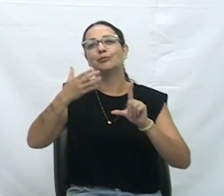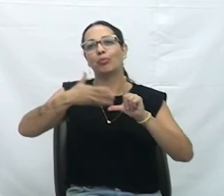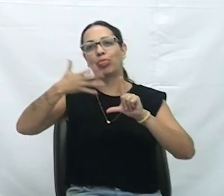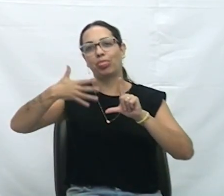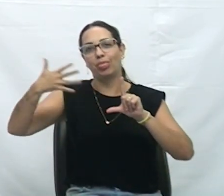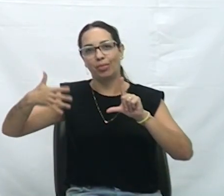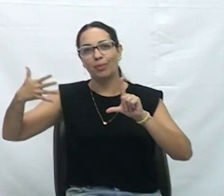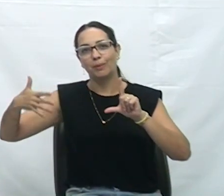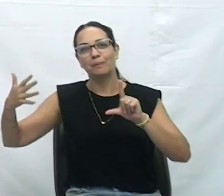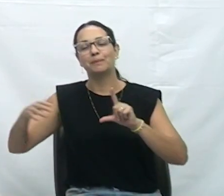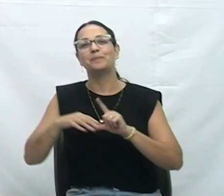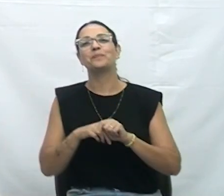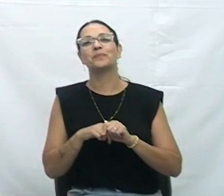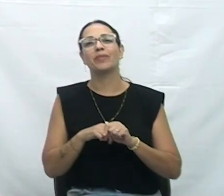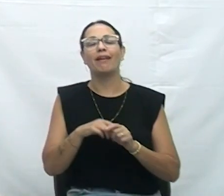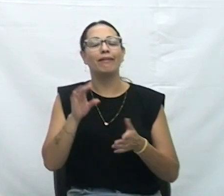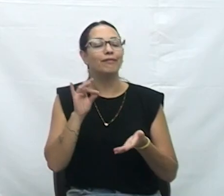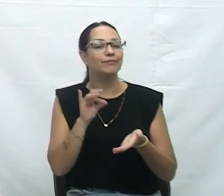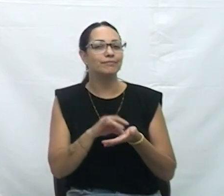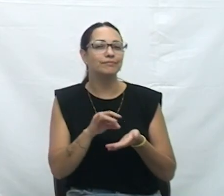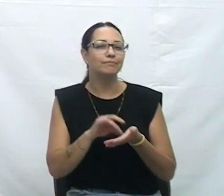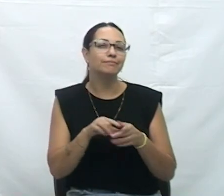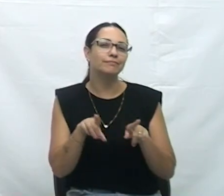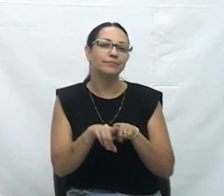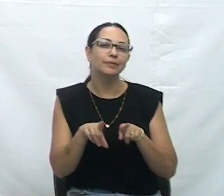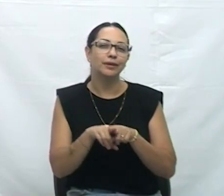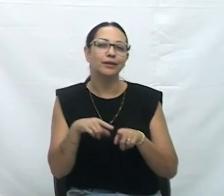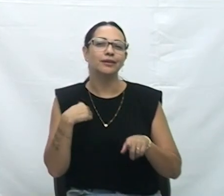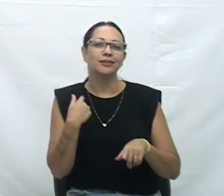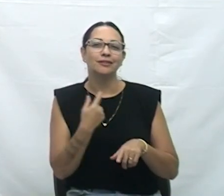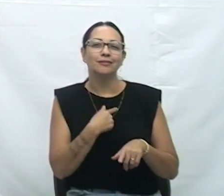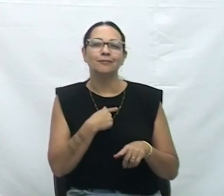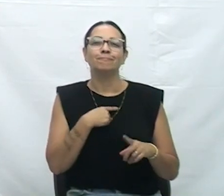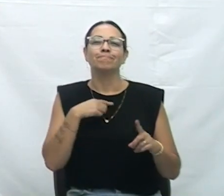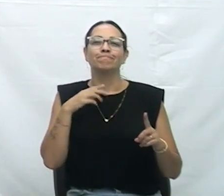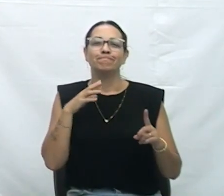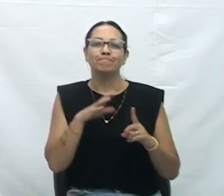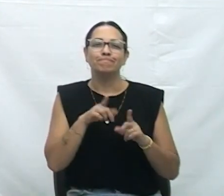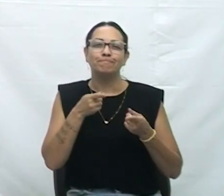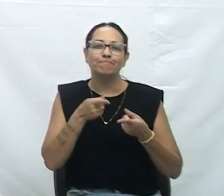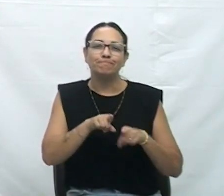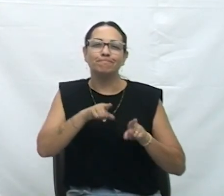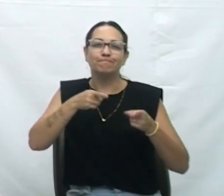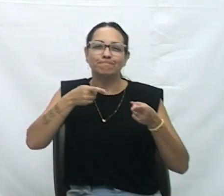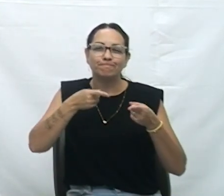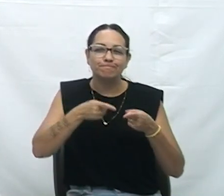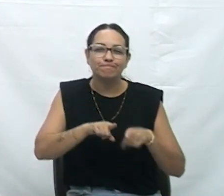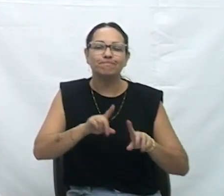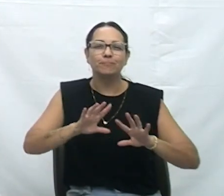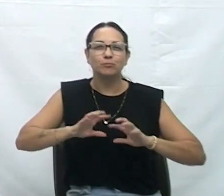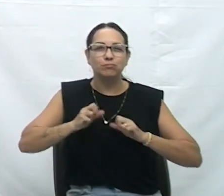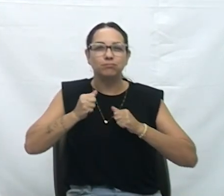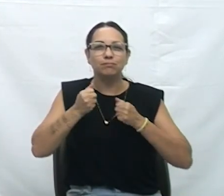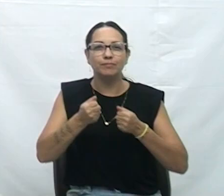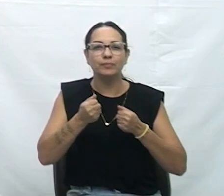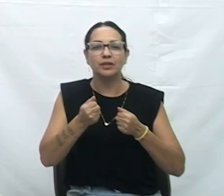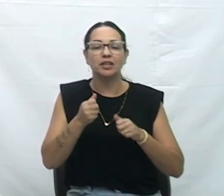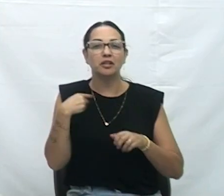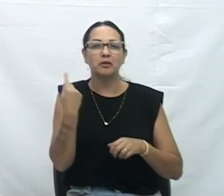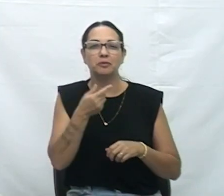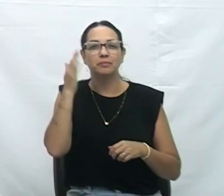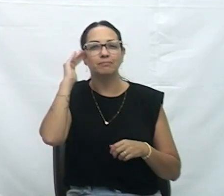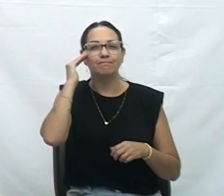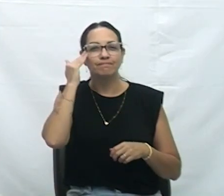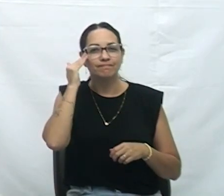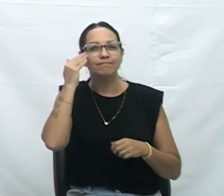É verdade também que a gente enfrenta inúmeros desafios no cotidiano. E é preciso entender que a